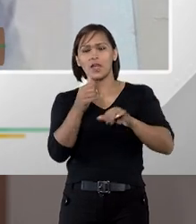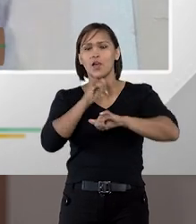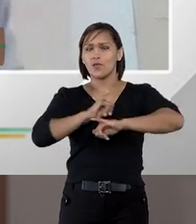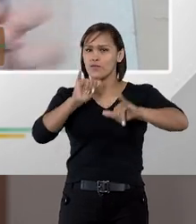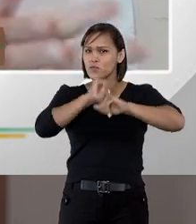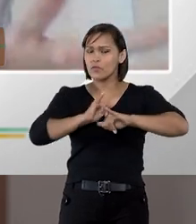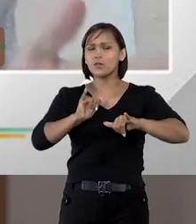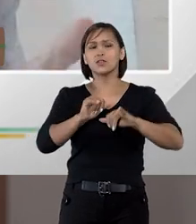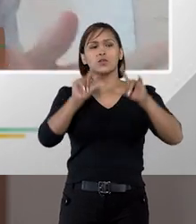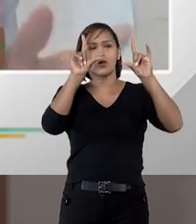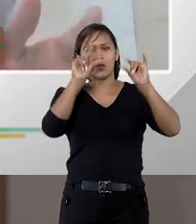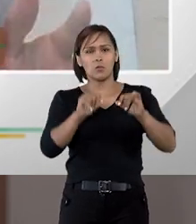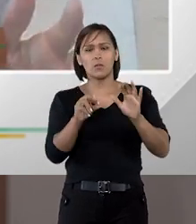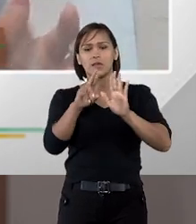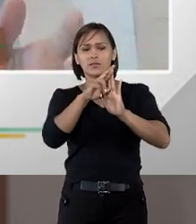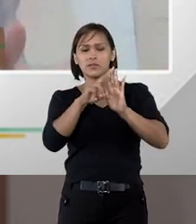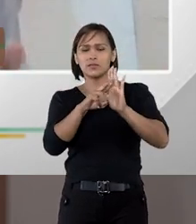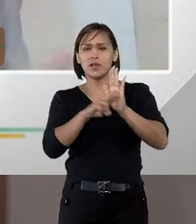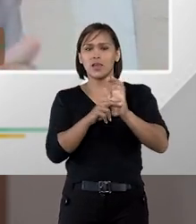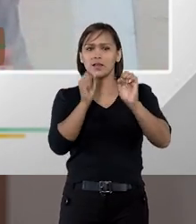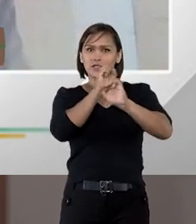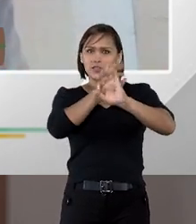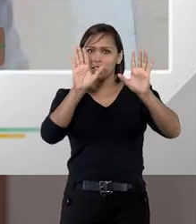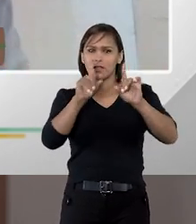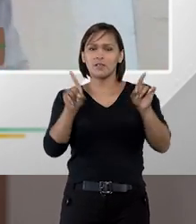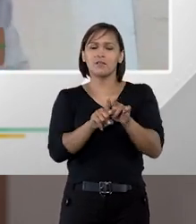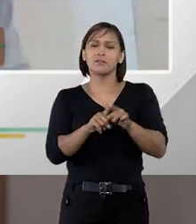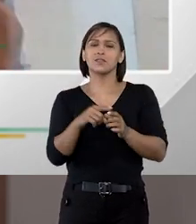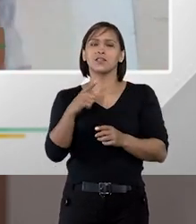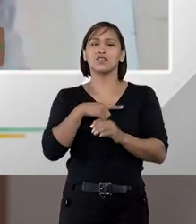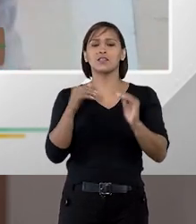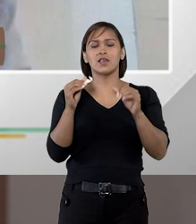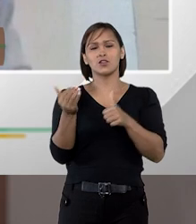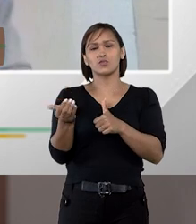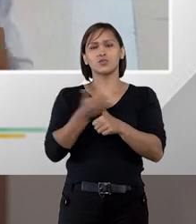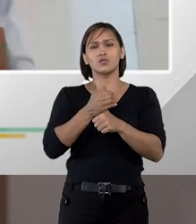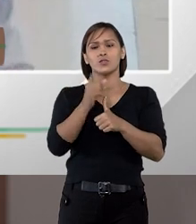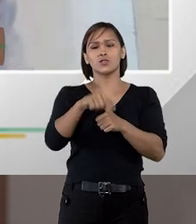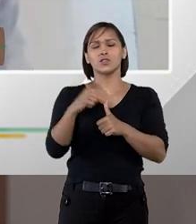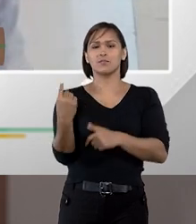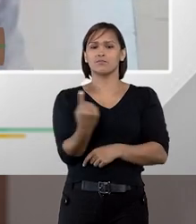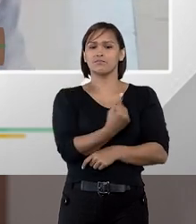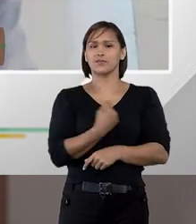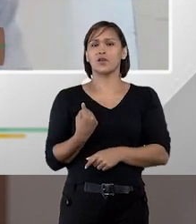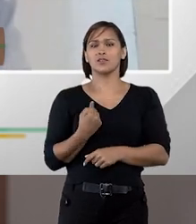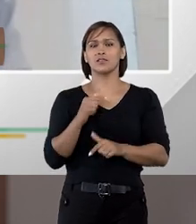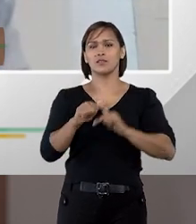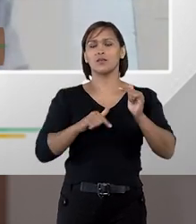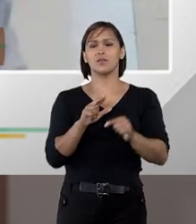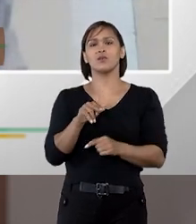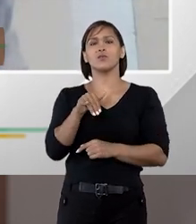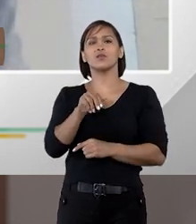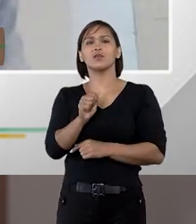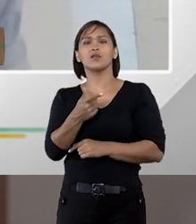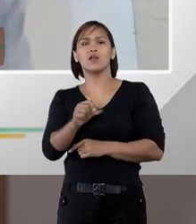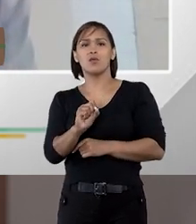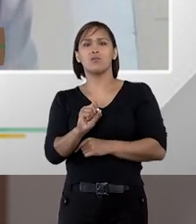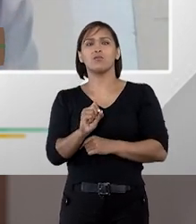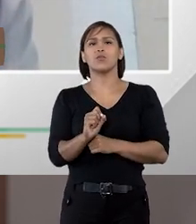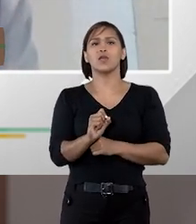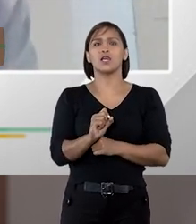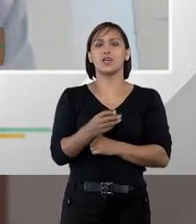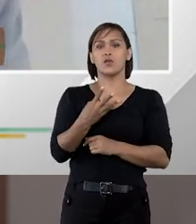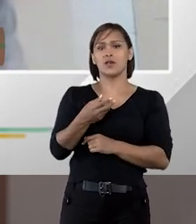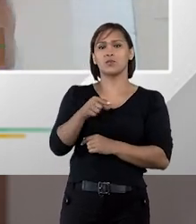informações regras de transparência mas ele vem meio que substituir para nós que trabalhamos na União o Comprasnet